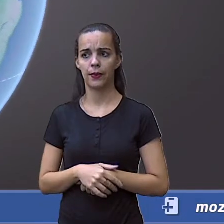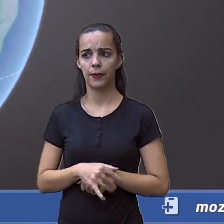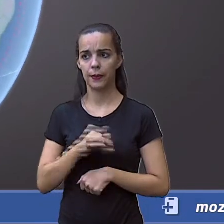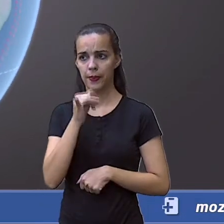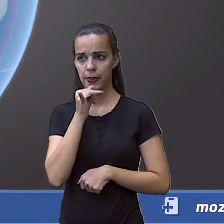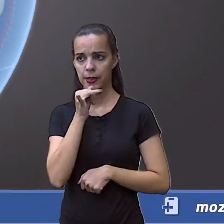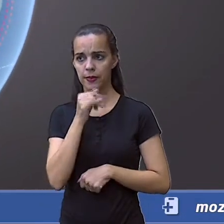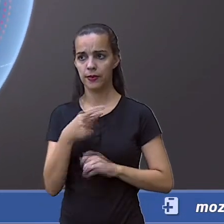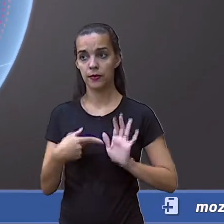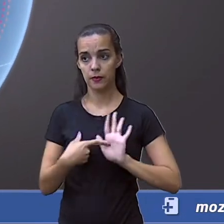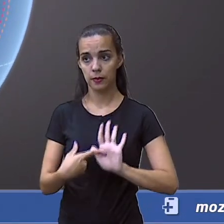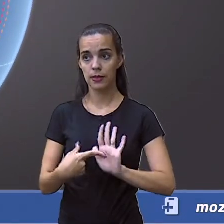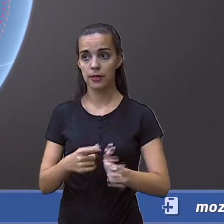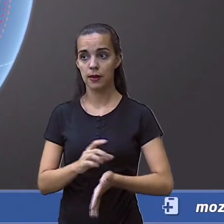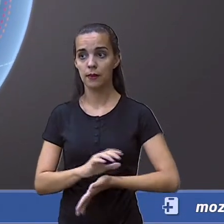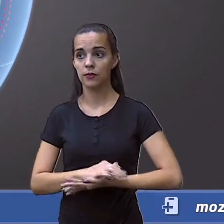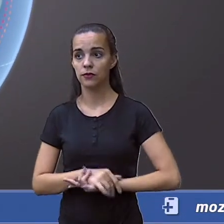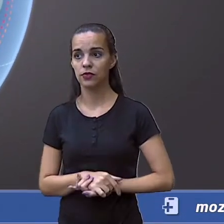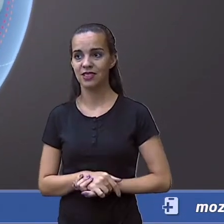alternativas. antes.